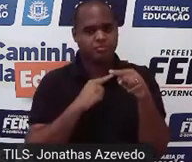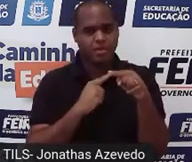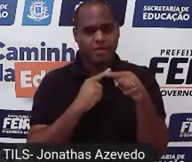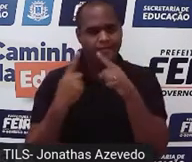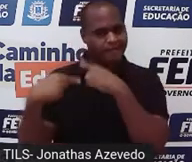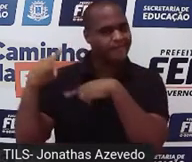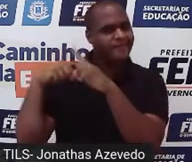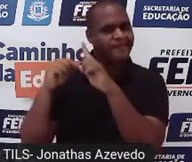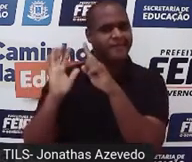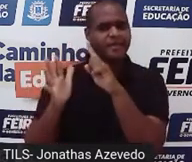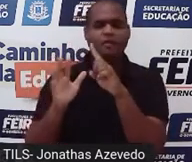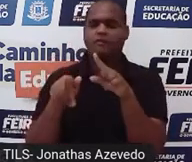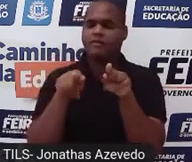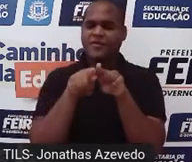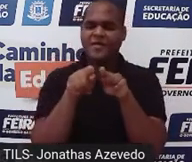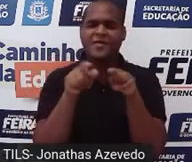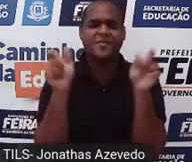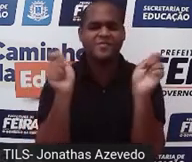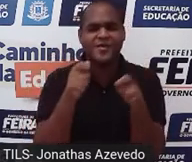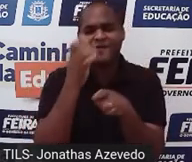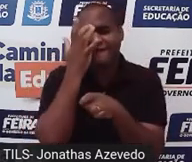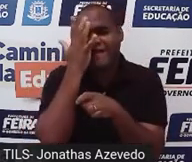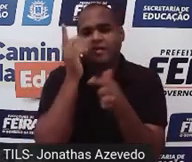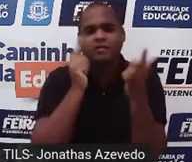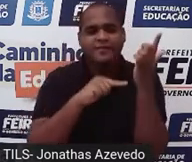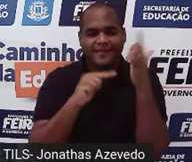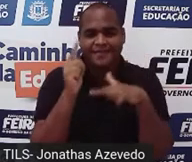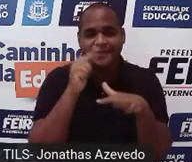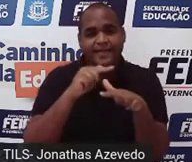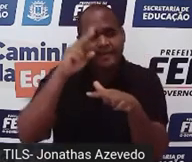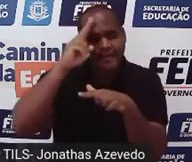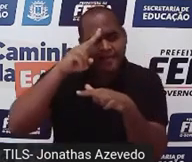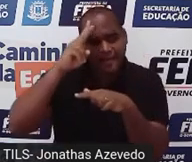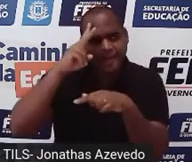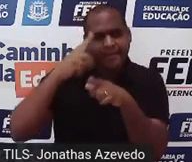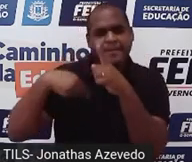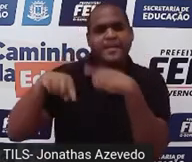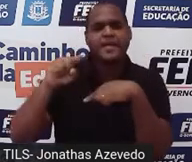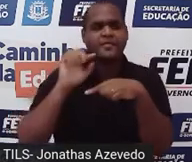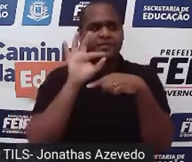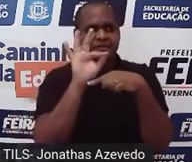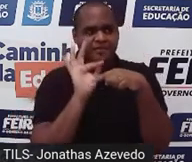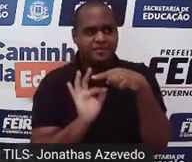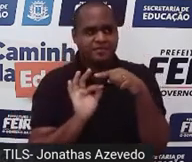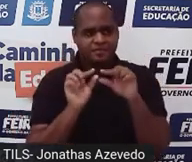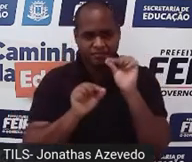talvez também facilite você lembrar o que é uma fração, tá bom?